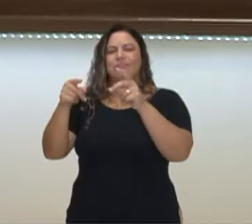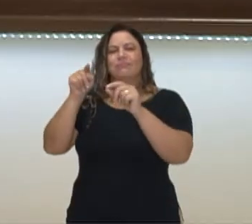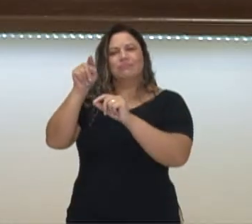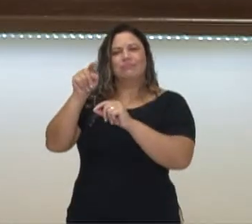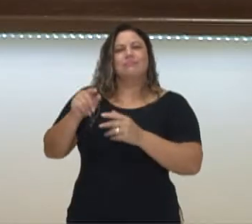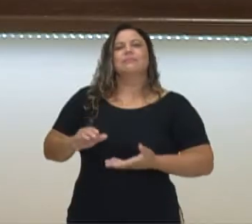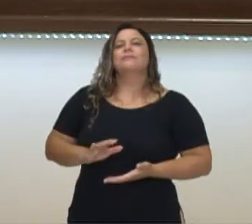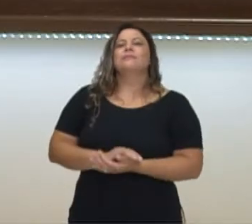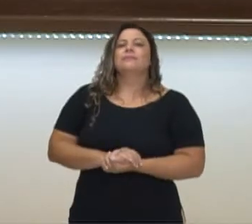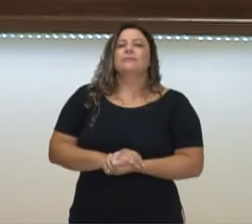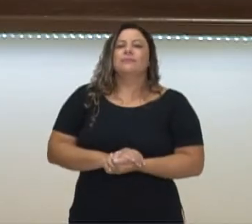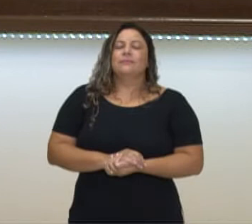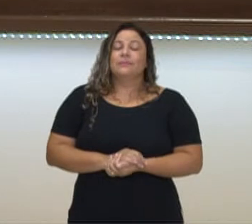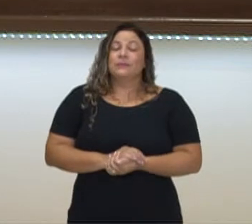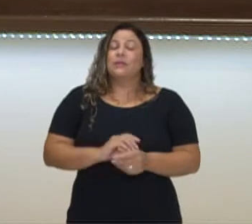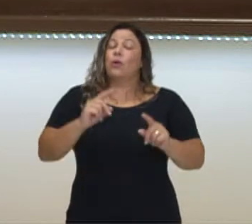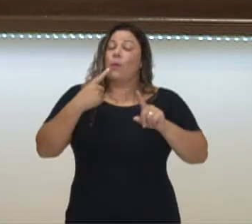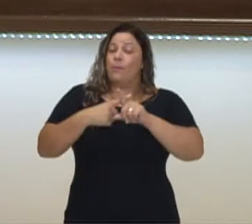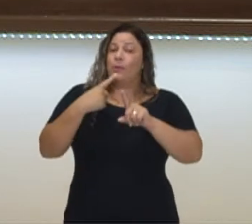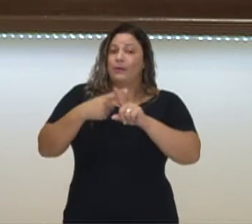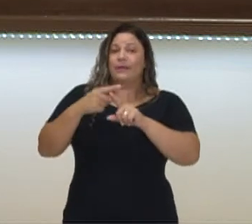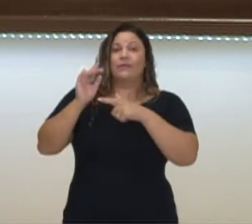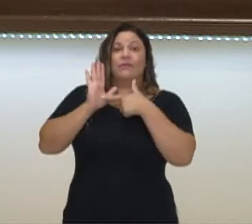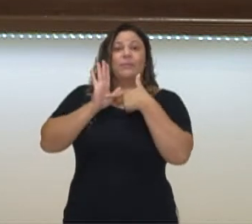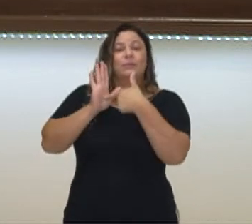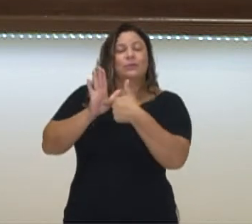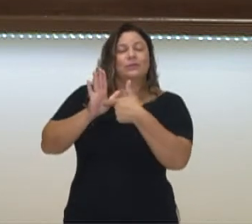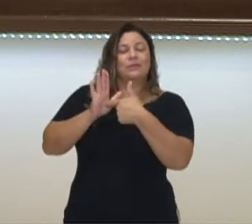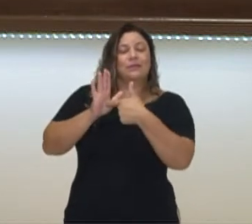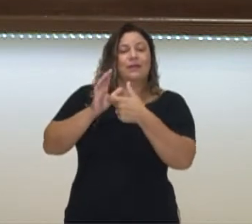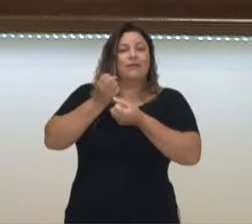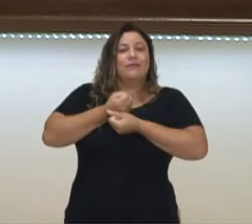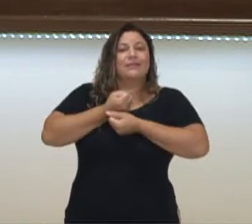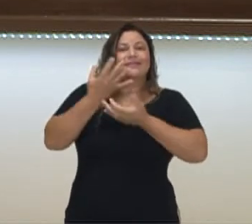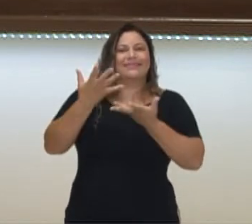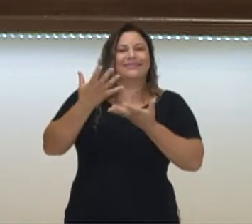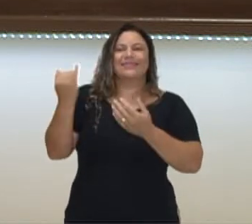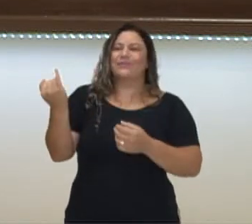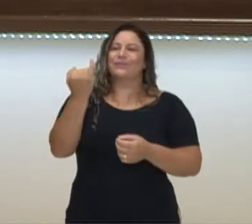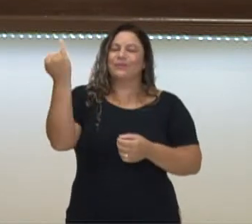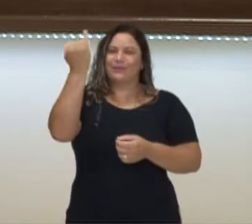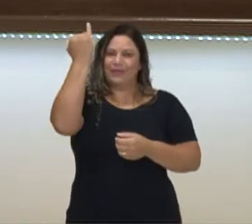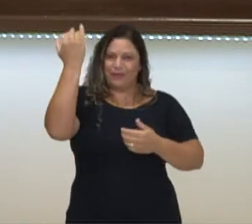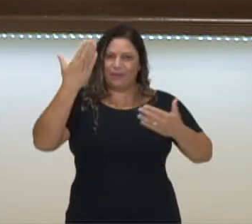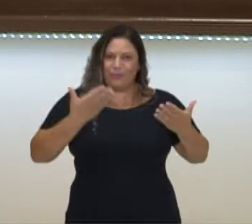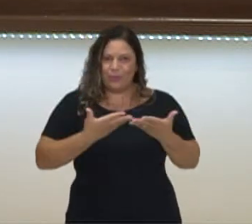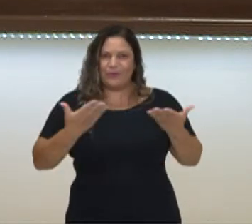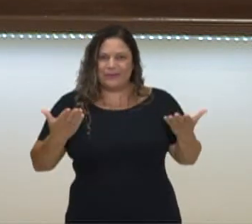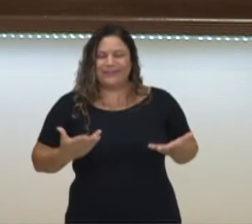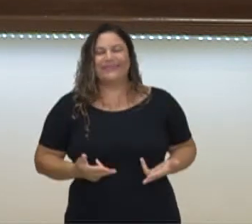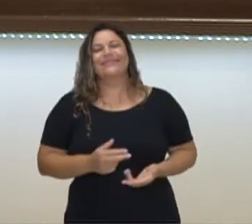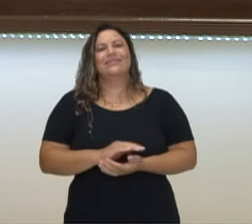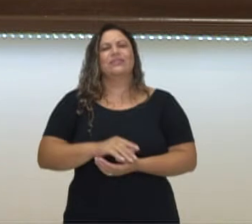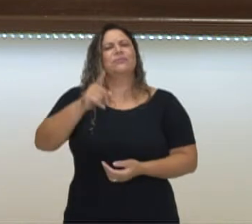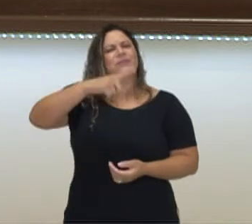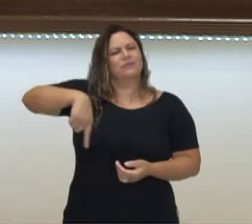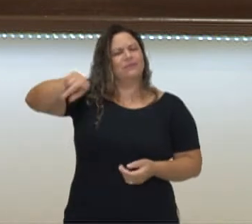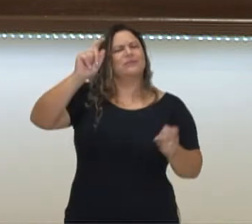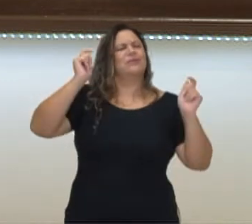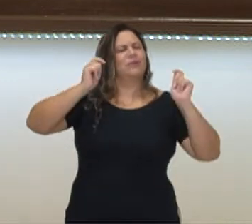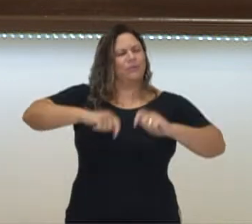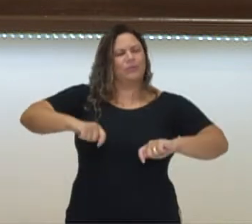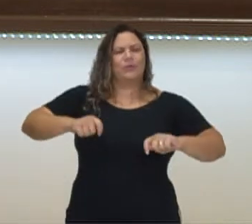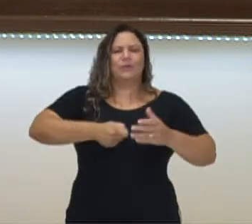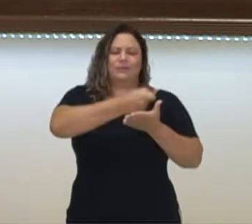Porque essas expressões vão indicar que ele vai dizer alguma coisa importante. Que vai ter alguma coisa ali importante para que você possa fazer